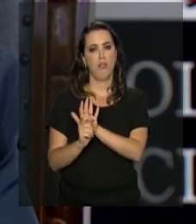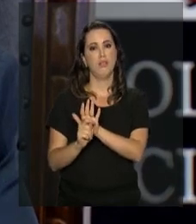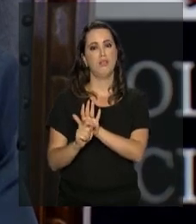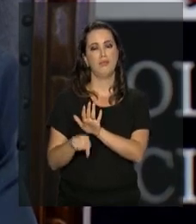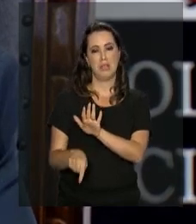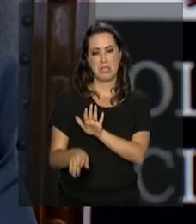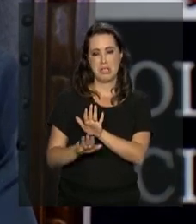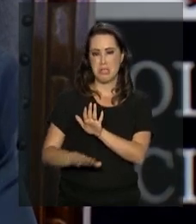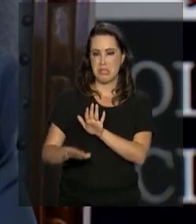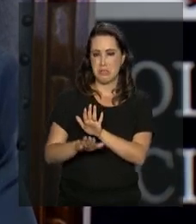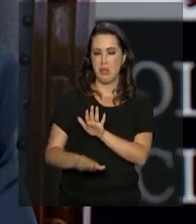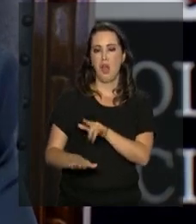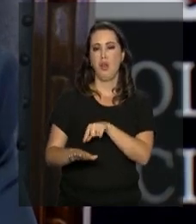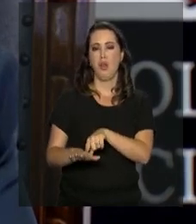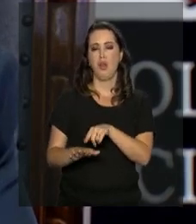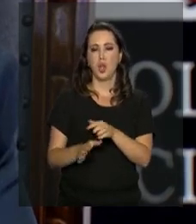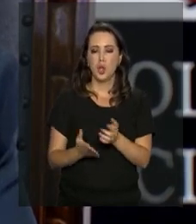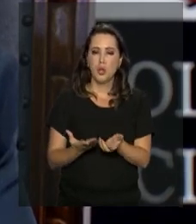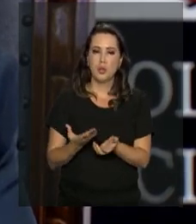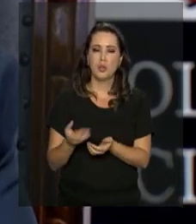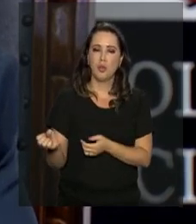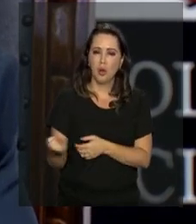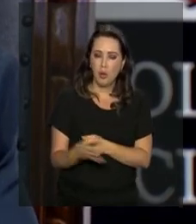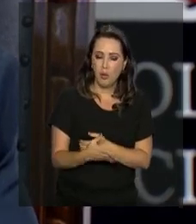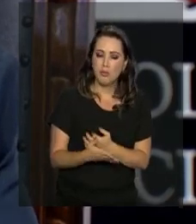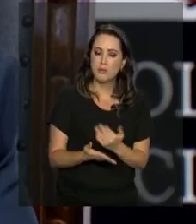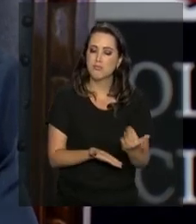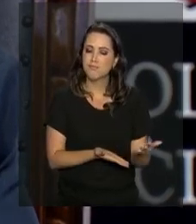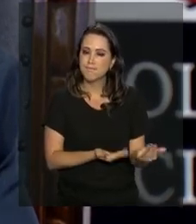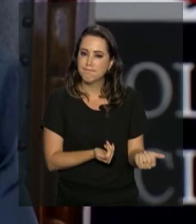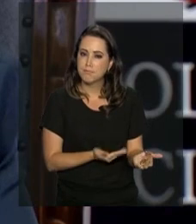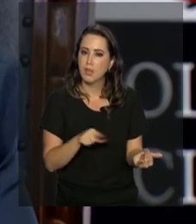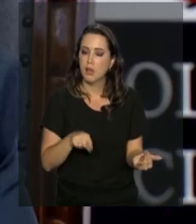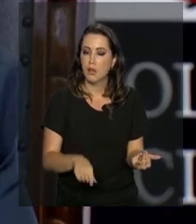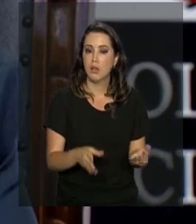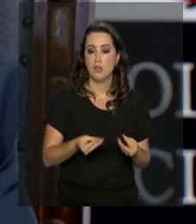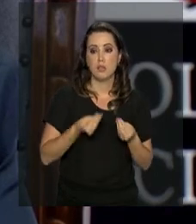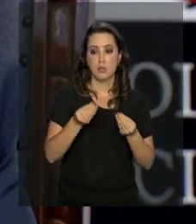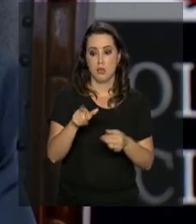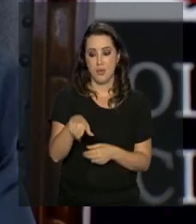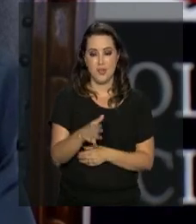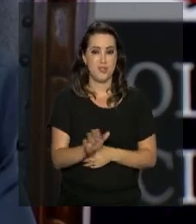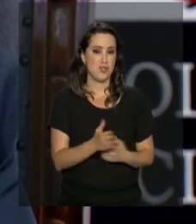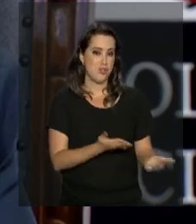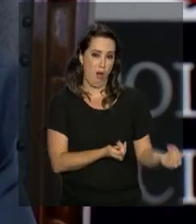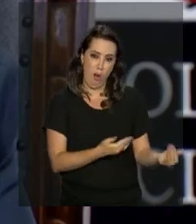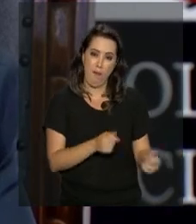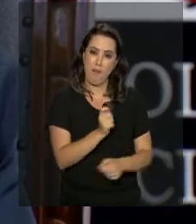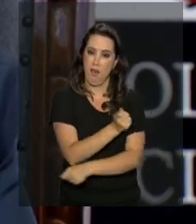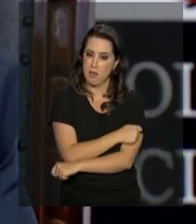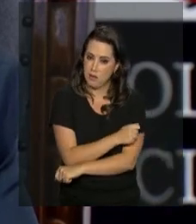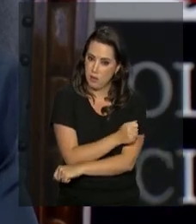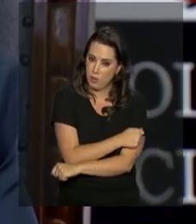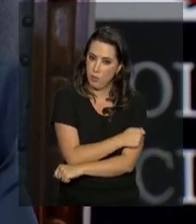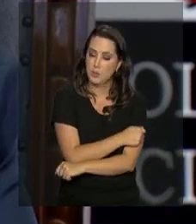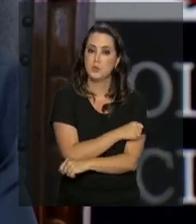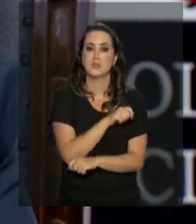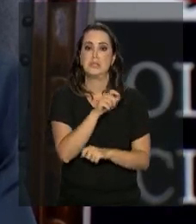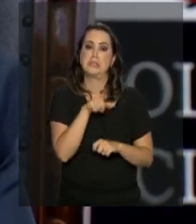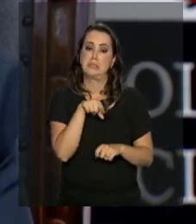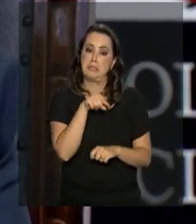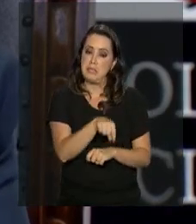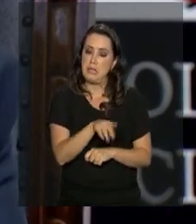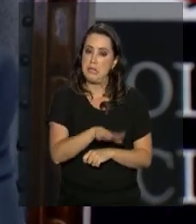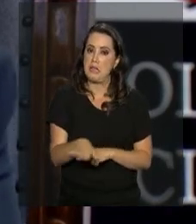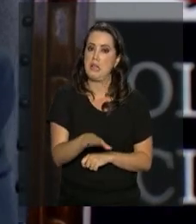ainda bastante terra, levar a que jovens, a que estudantes, eles